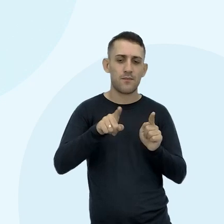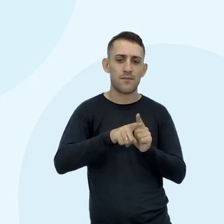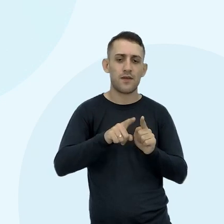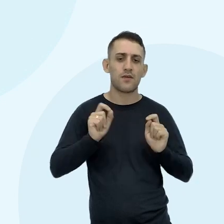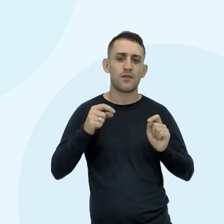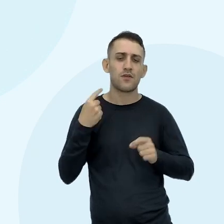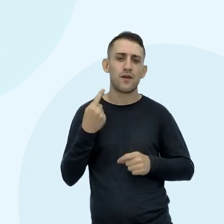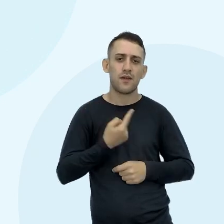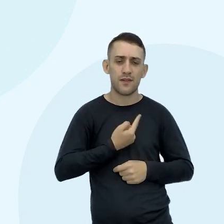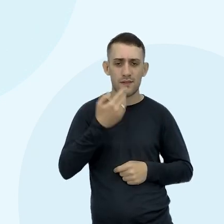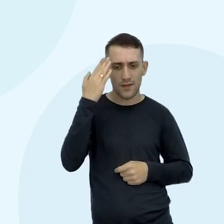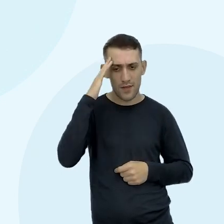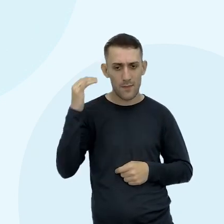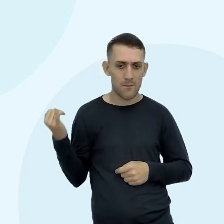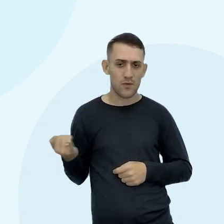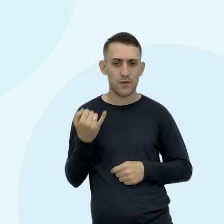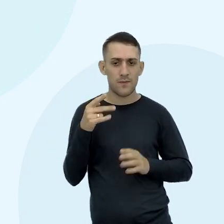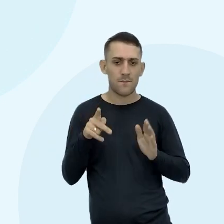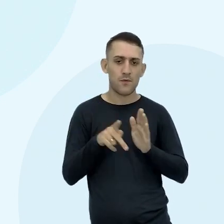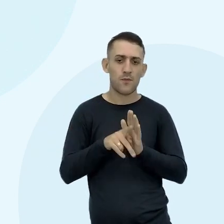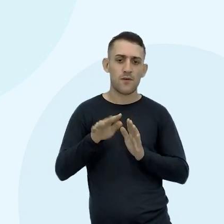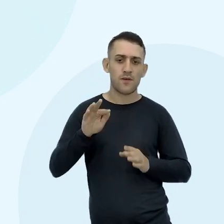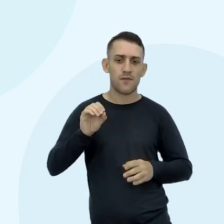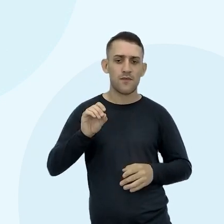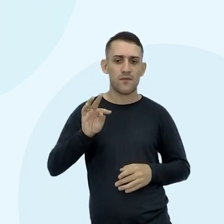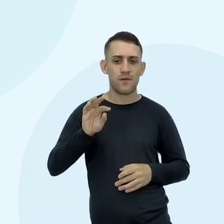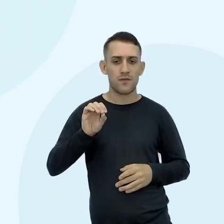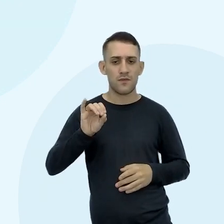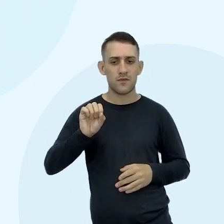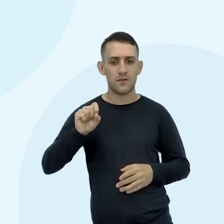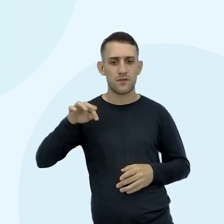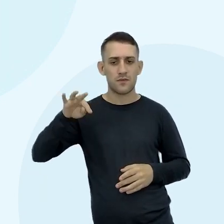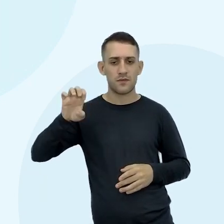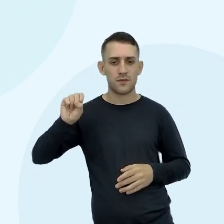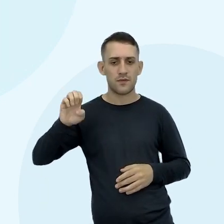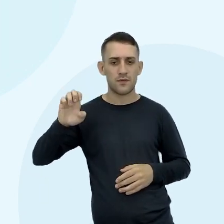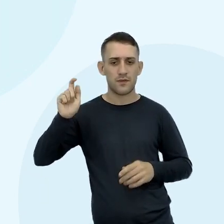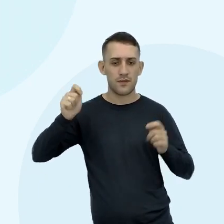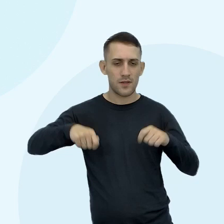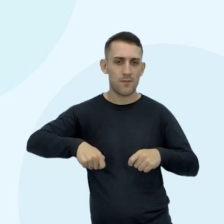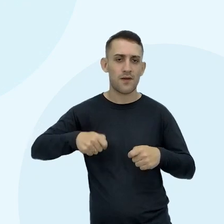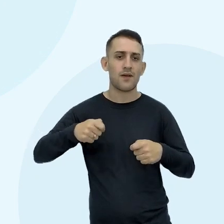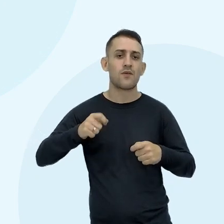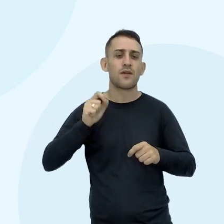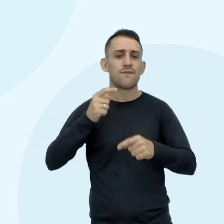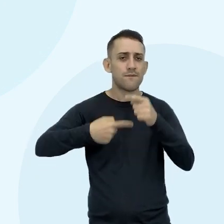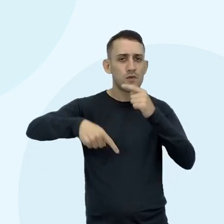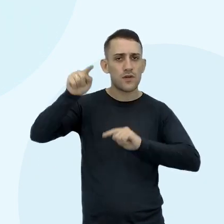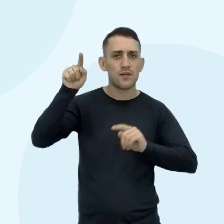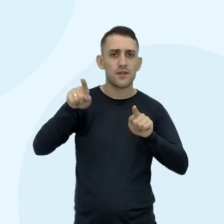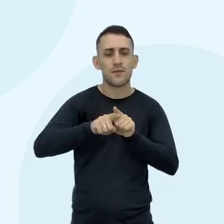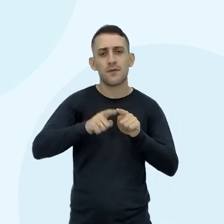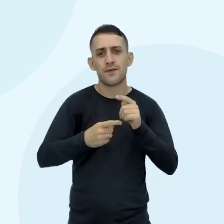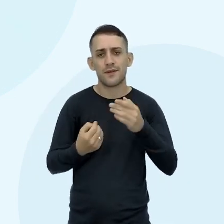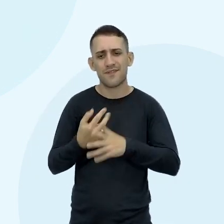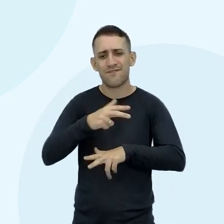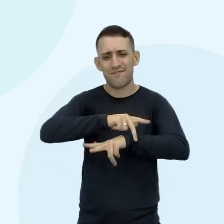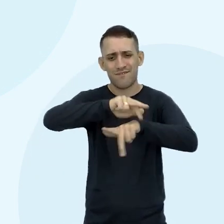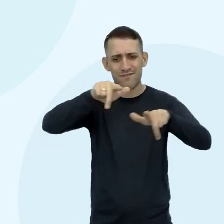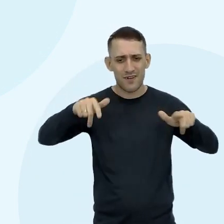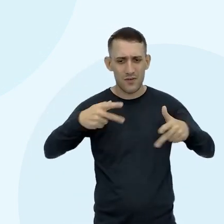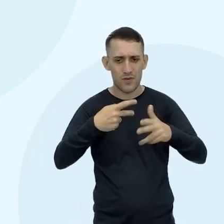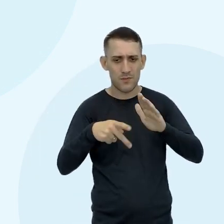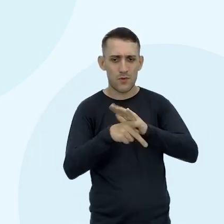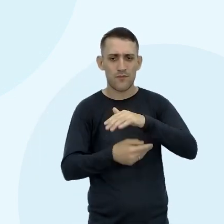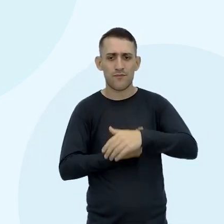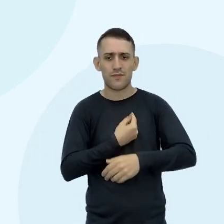Qual foi a importância Da fotossíntese Para a evolução E o surgimento De diversos organismos